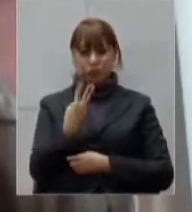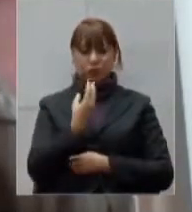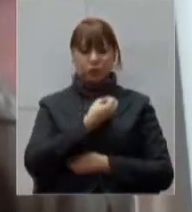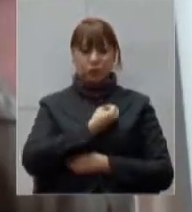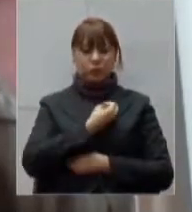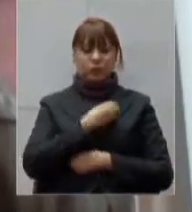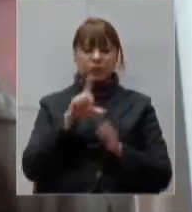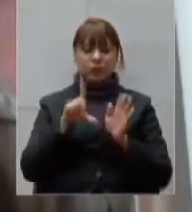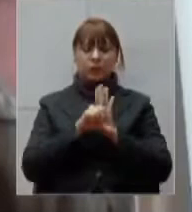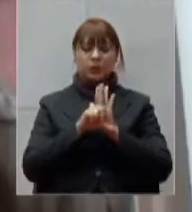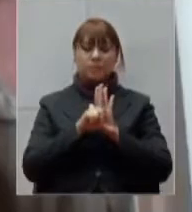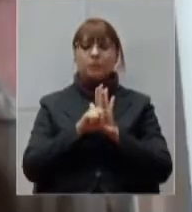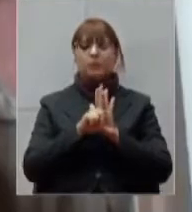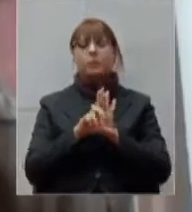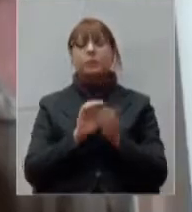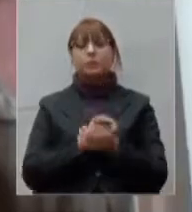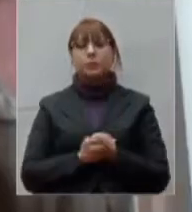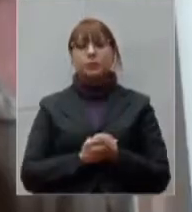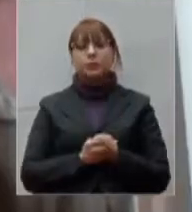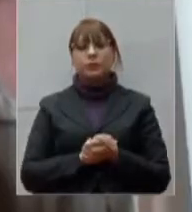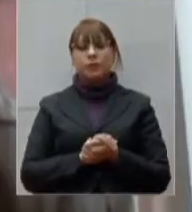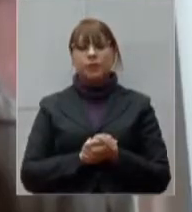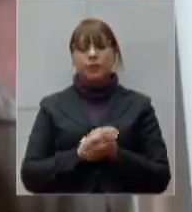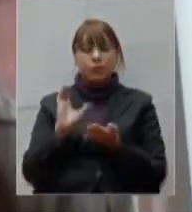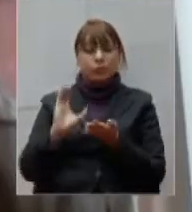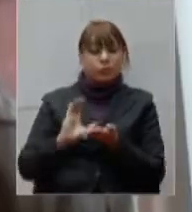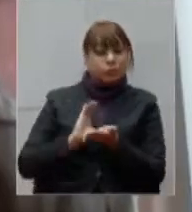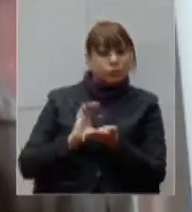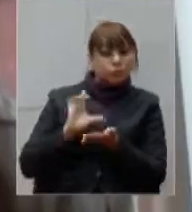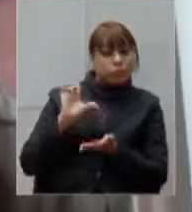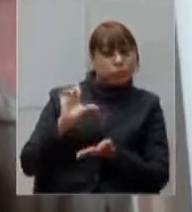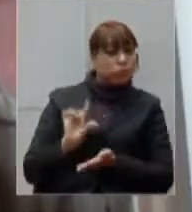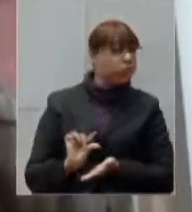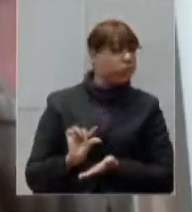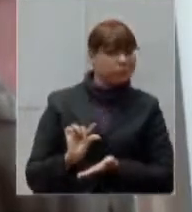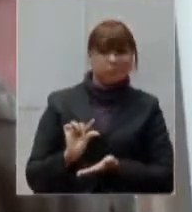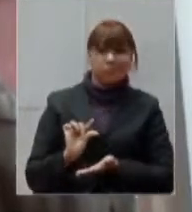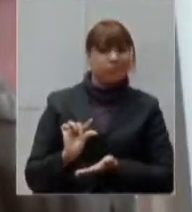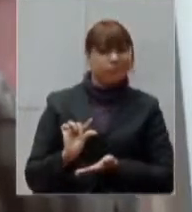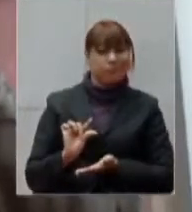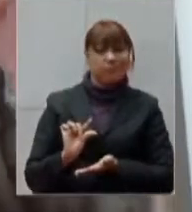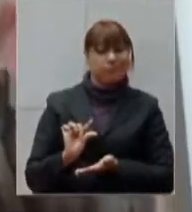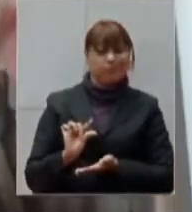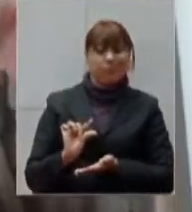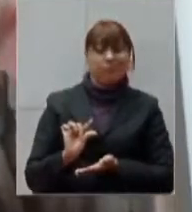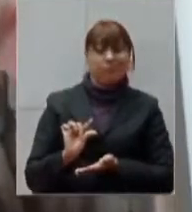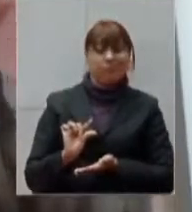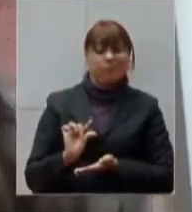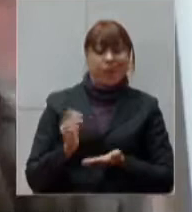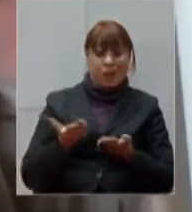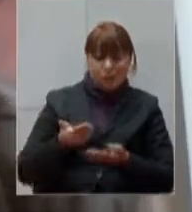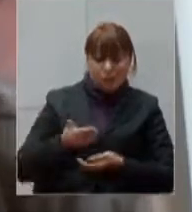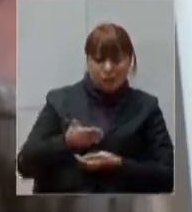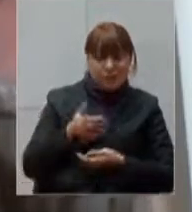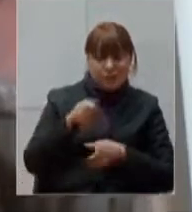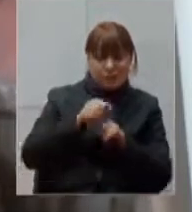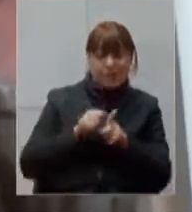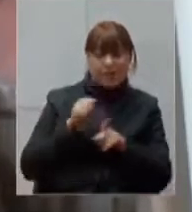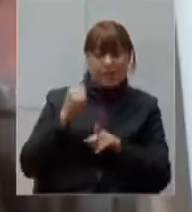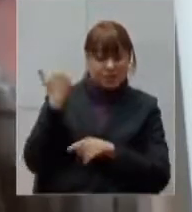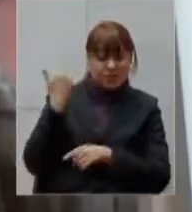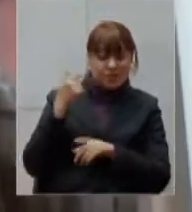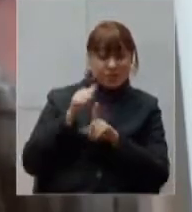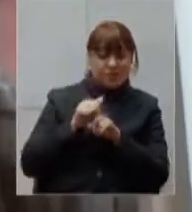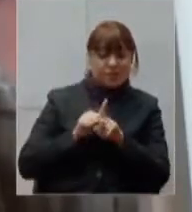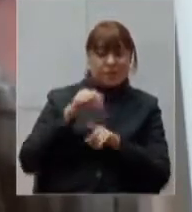recebemos bem abaixo dessa cifra. E, agora, no mês de maio, nós também